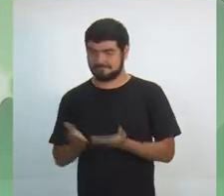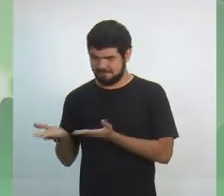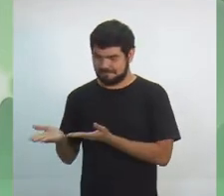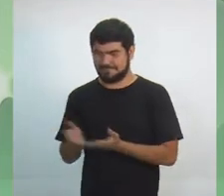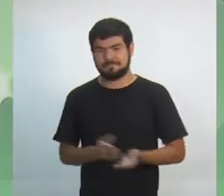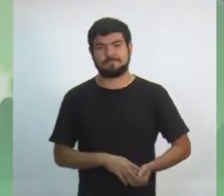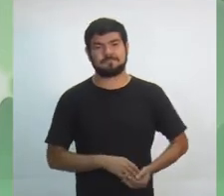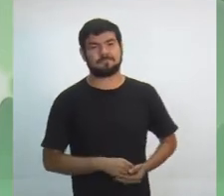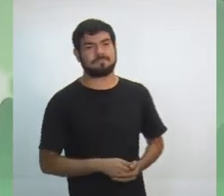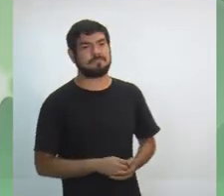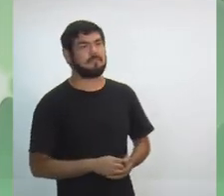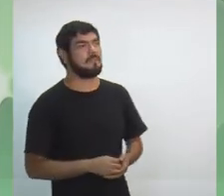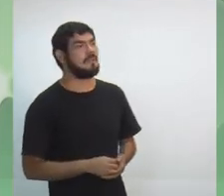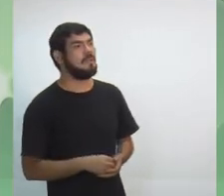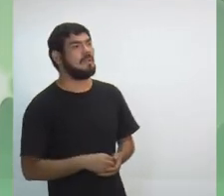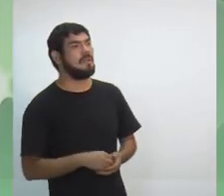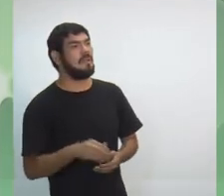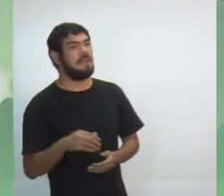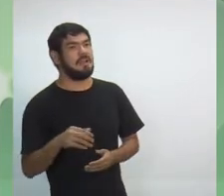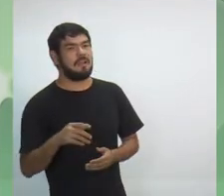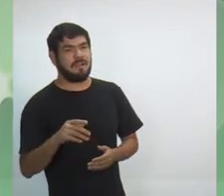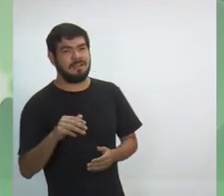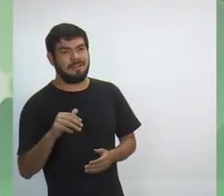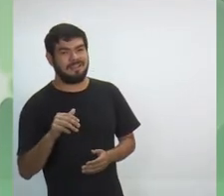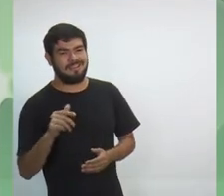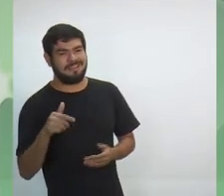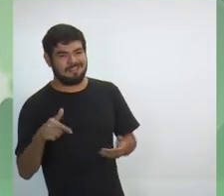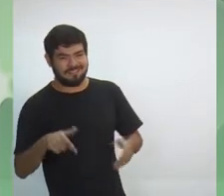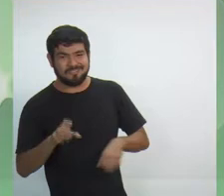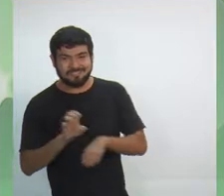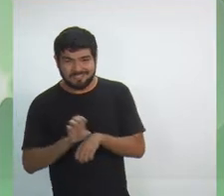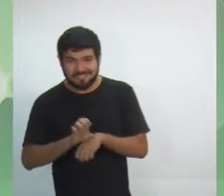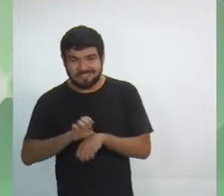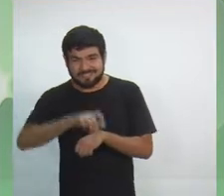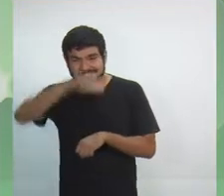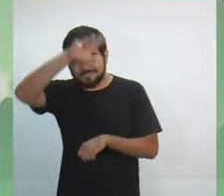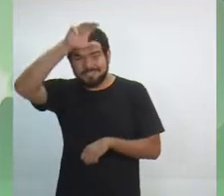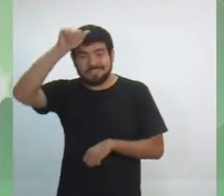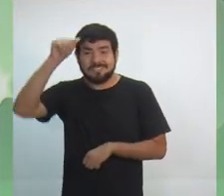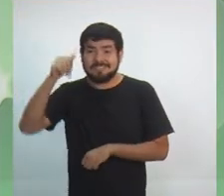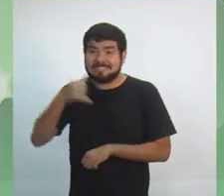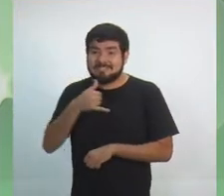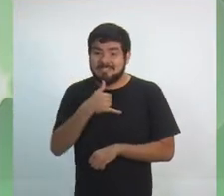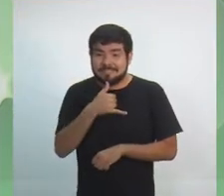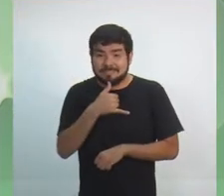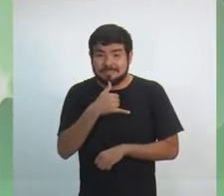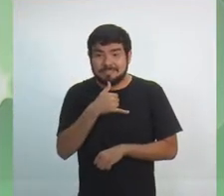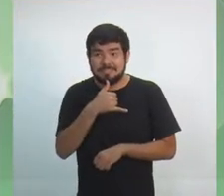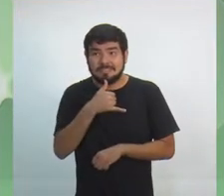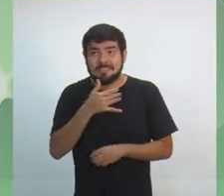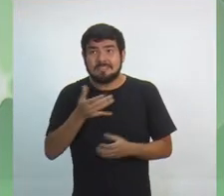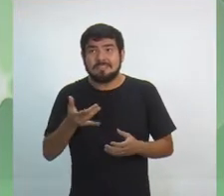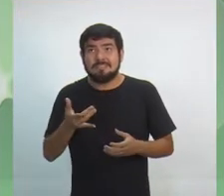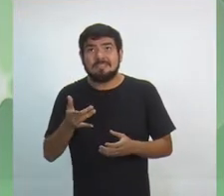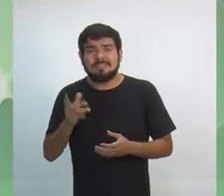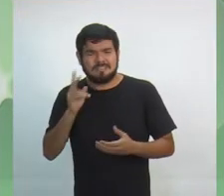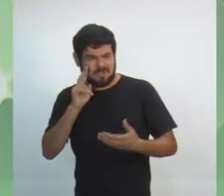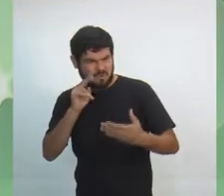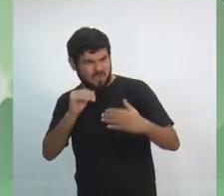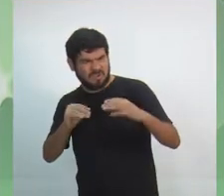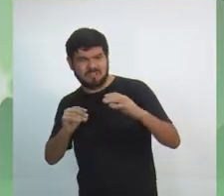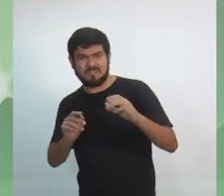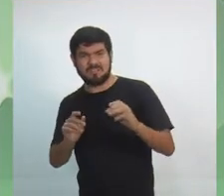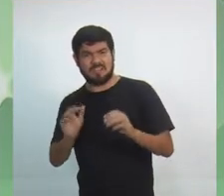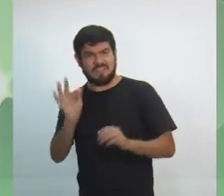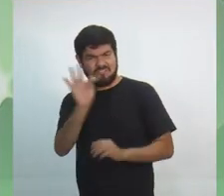Márcia, o estado do Amazonas, infelizmente, o ranking que foi apresentado pela Federação da Indústria nos coloca